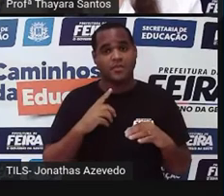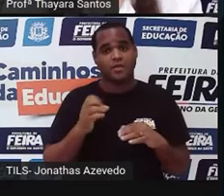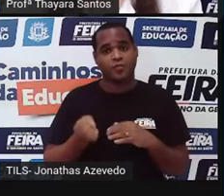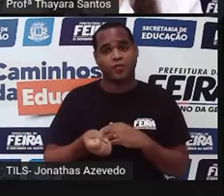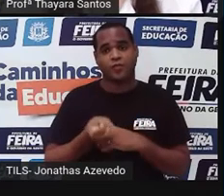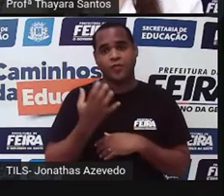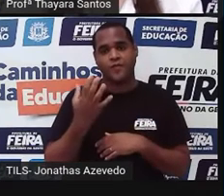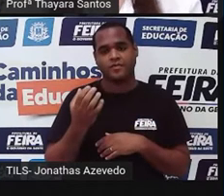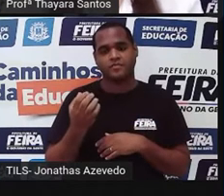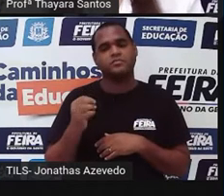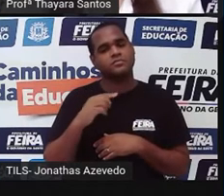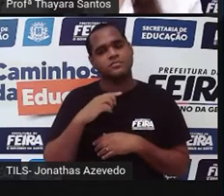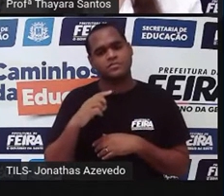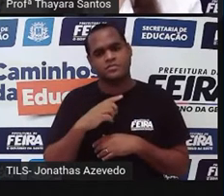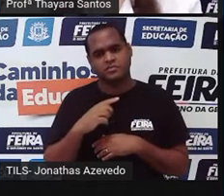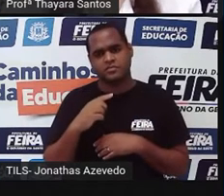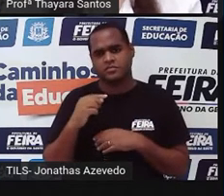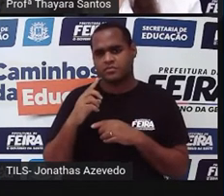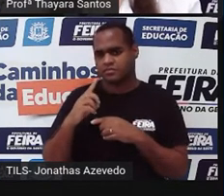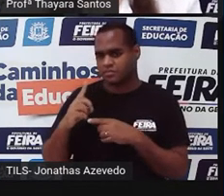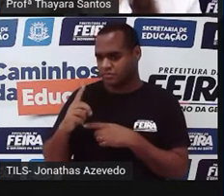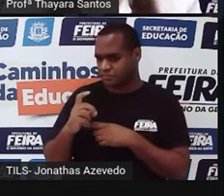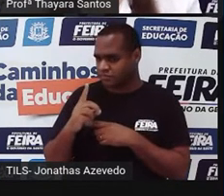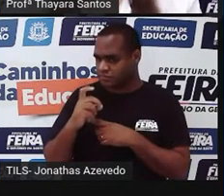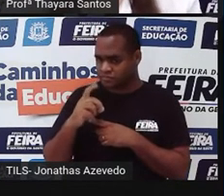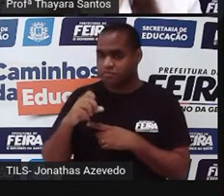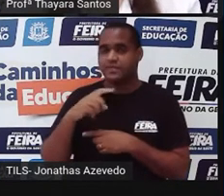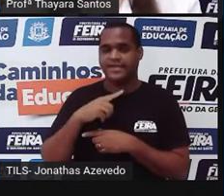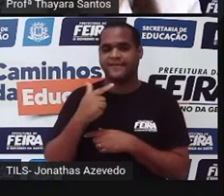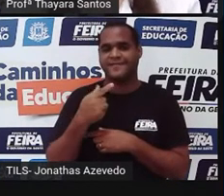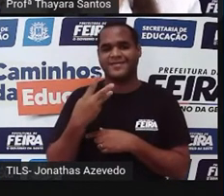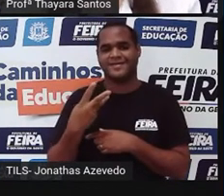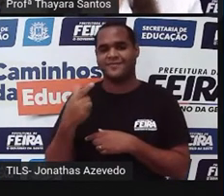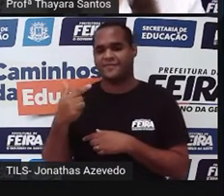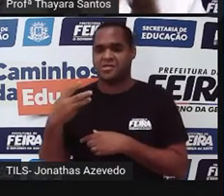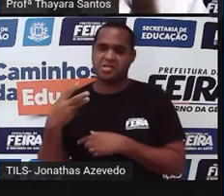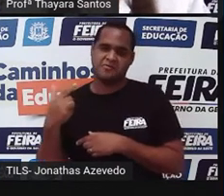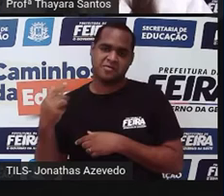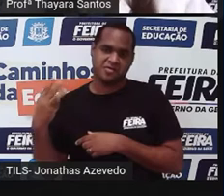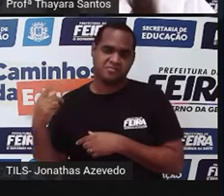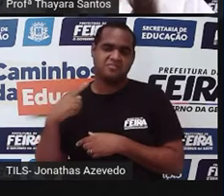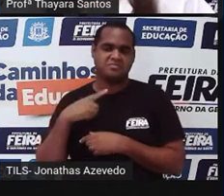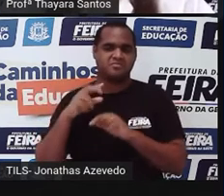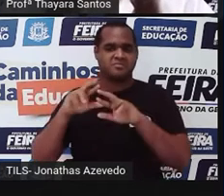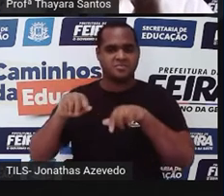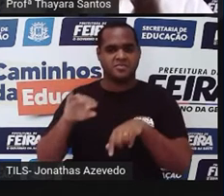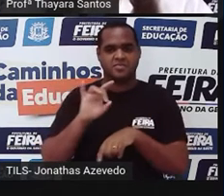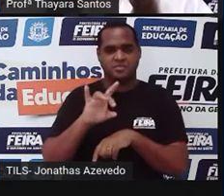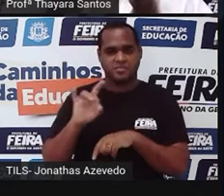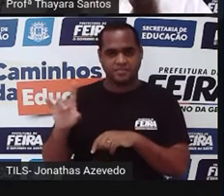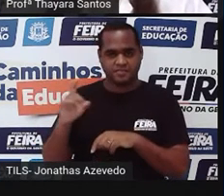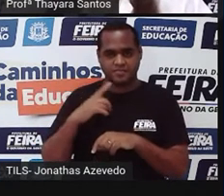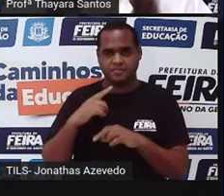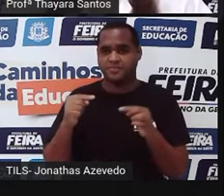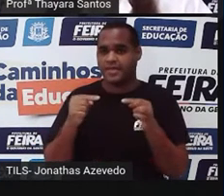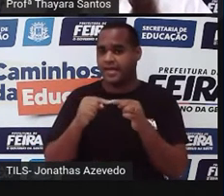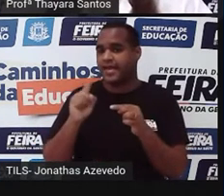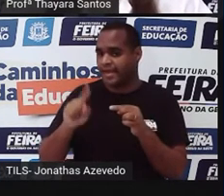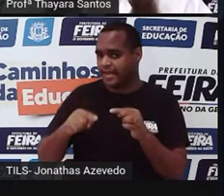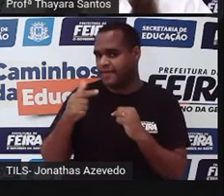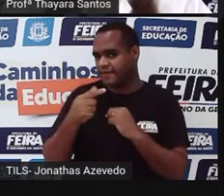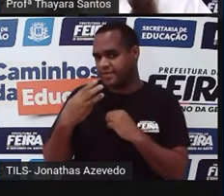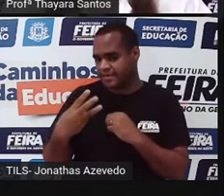origem a células, as espermatozoides com 23 cromossomos cada um. Quando esse espermatozoide com 23